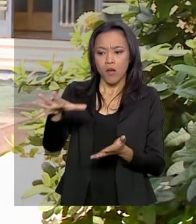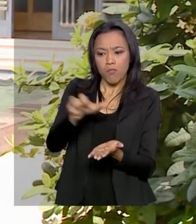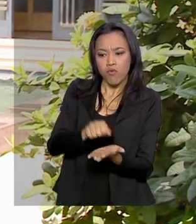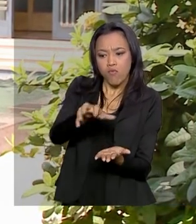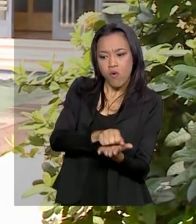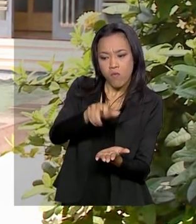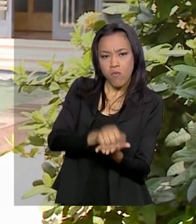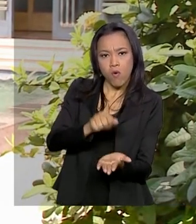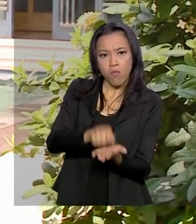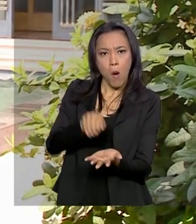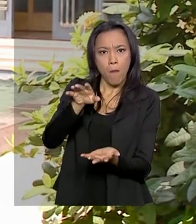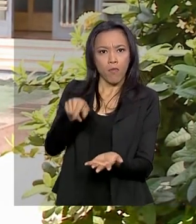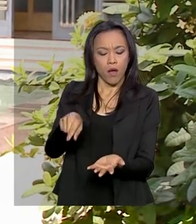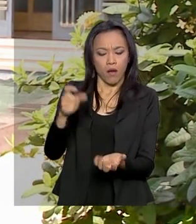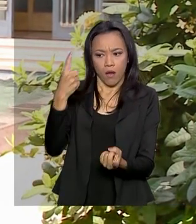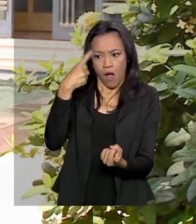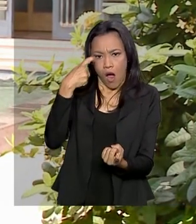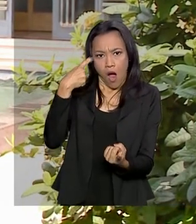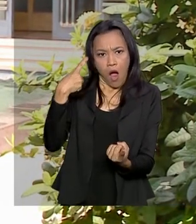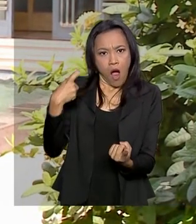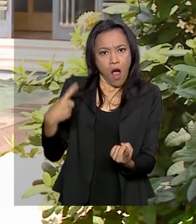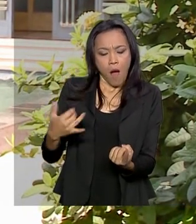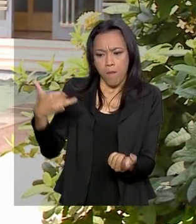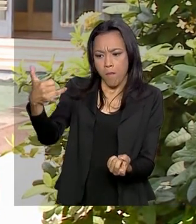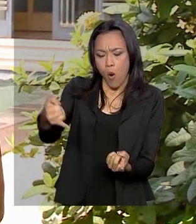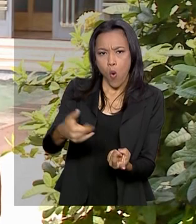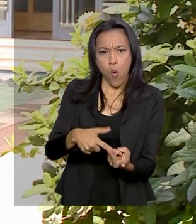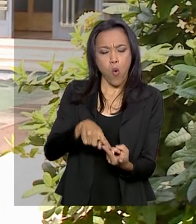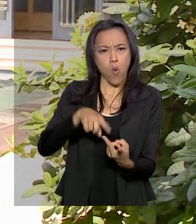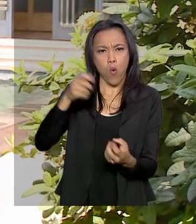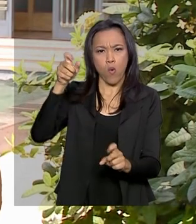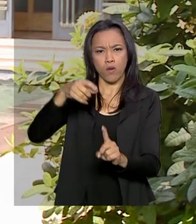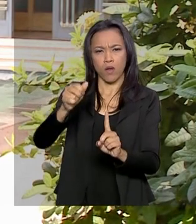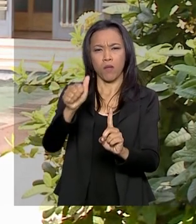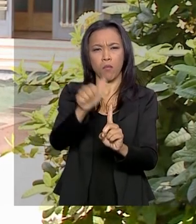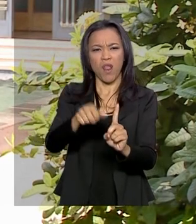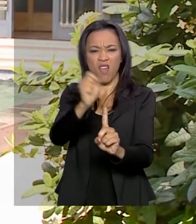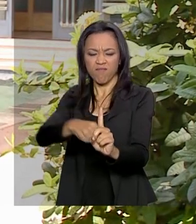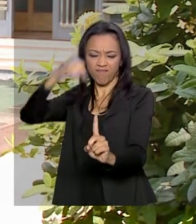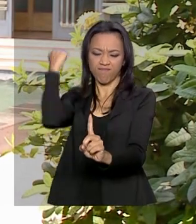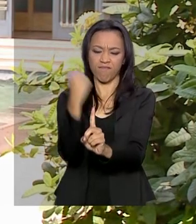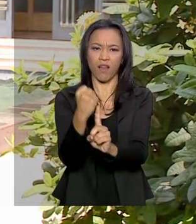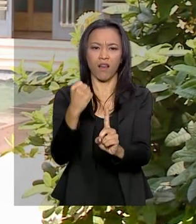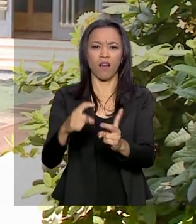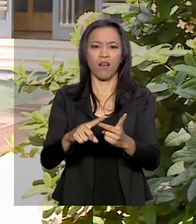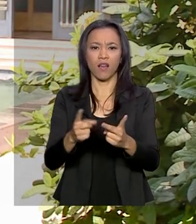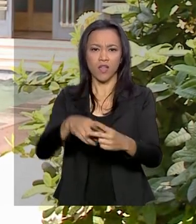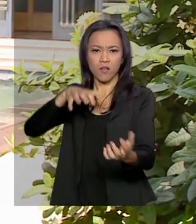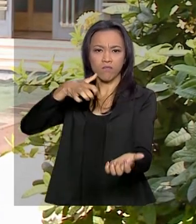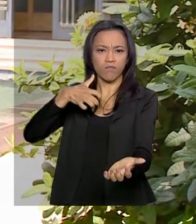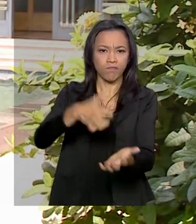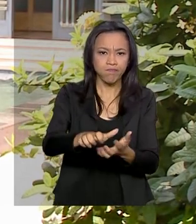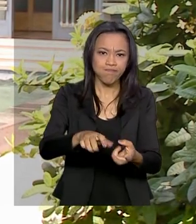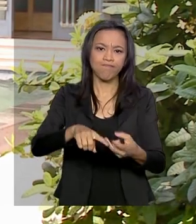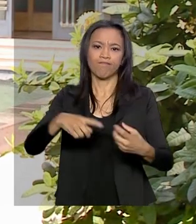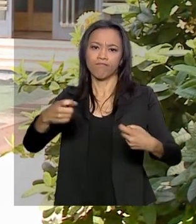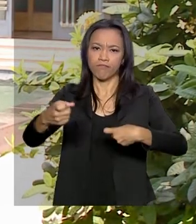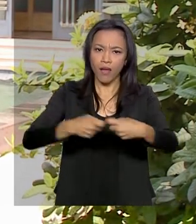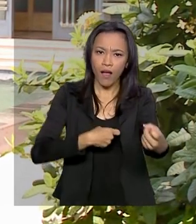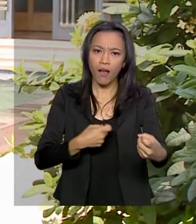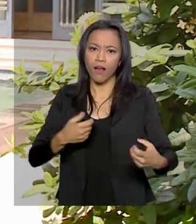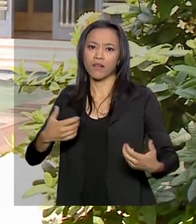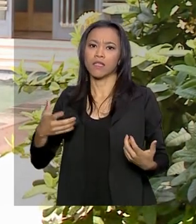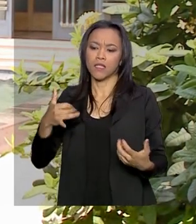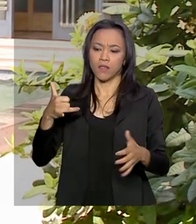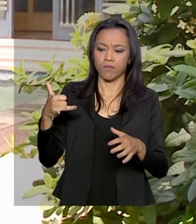anos altos índices de crimes como homicídios, feminicídios, estupros e latrocínios. A seleção das cidades